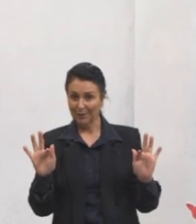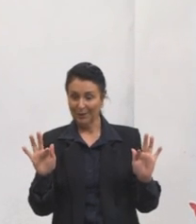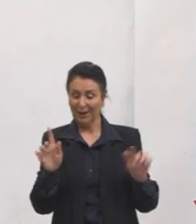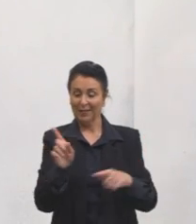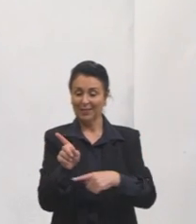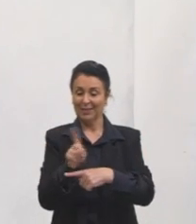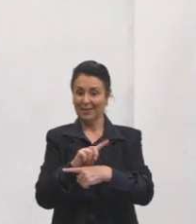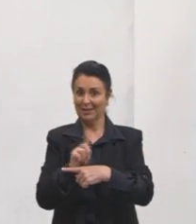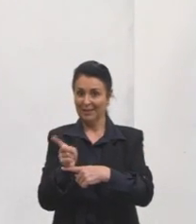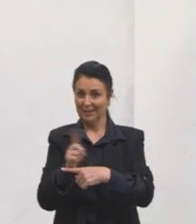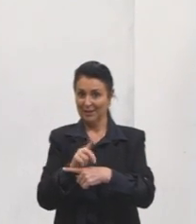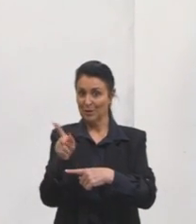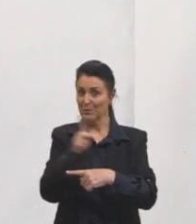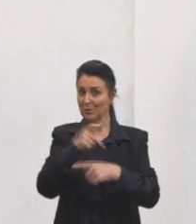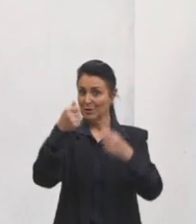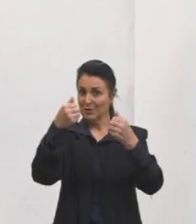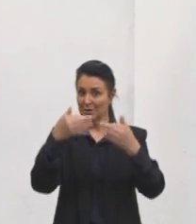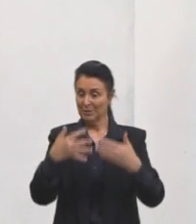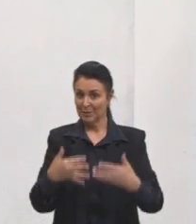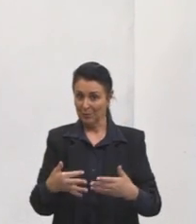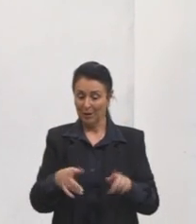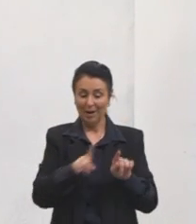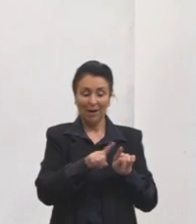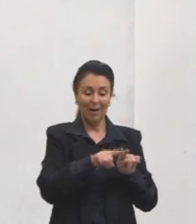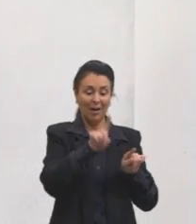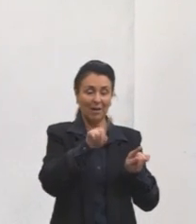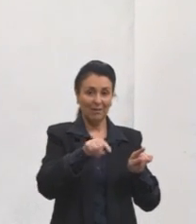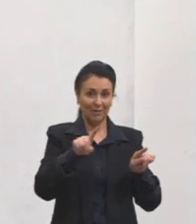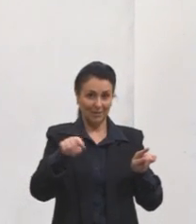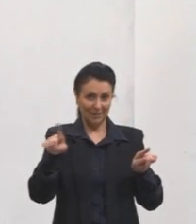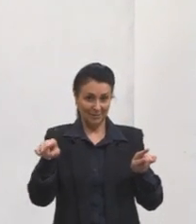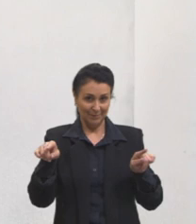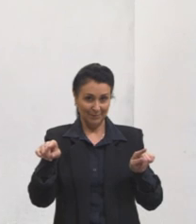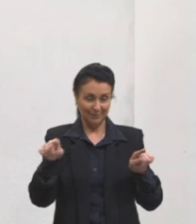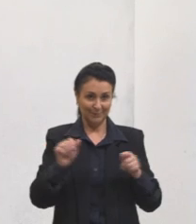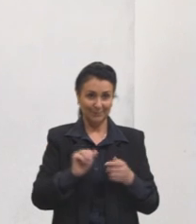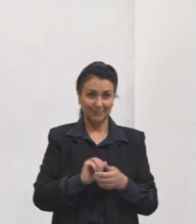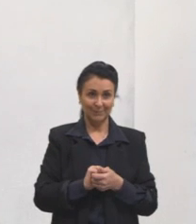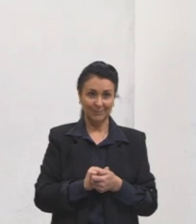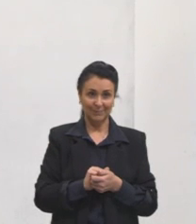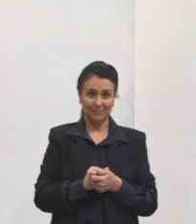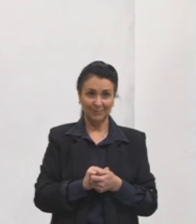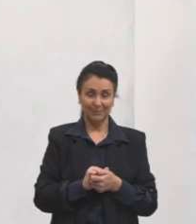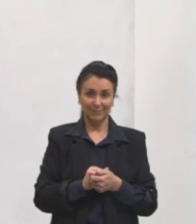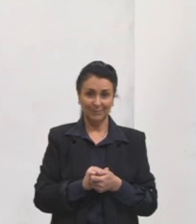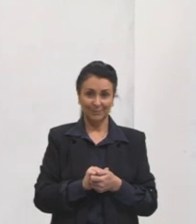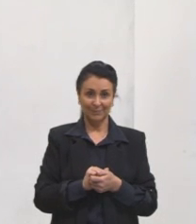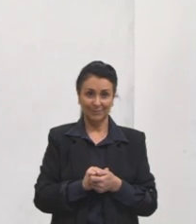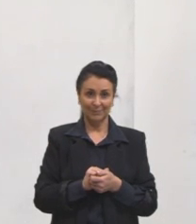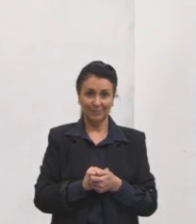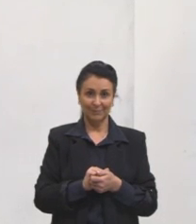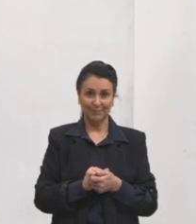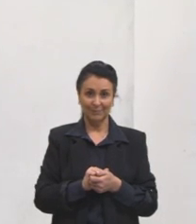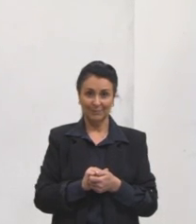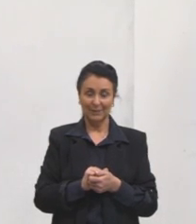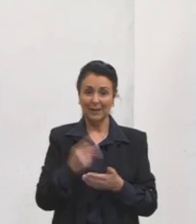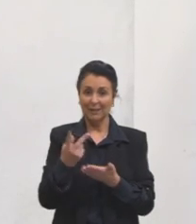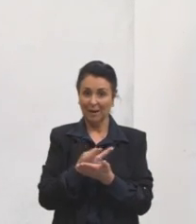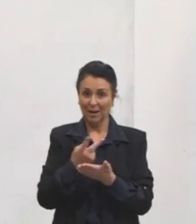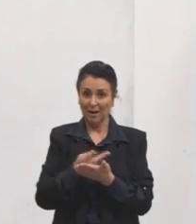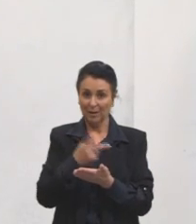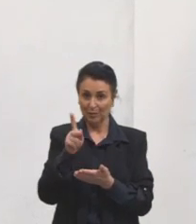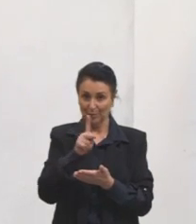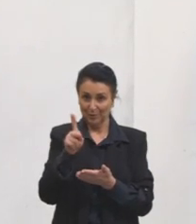que a gente já viu, é variação... Deixa eu tirar aqui. Eu coloquei delta V aqui, mas não é, tá gente?